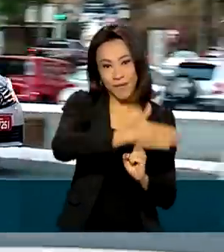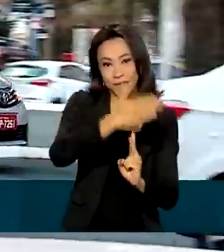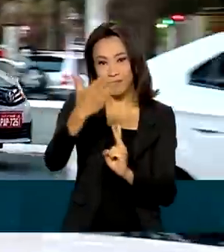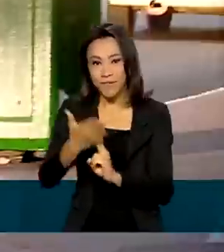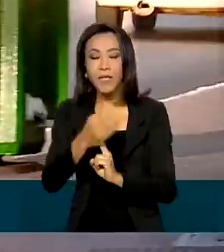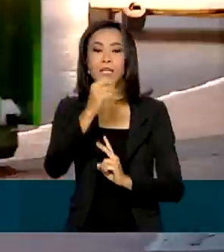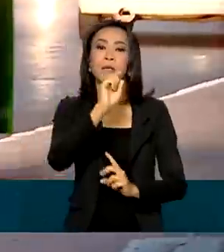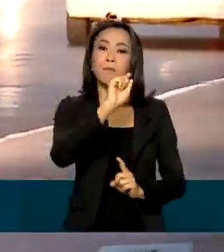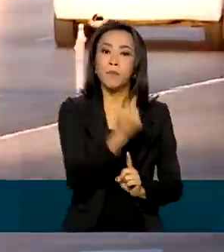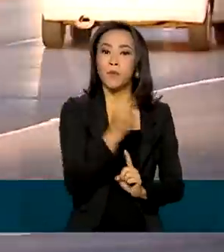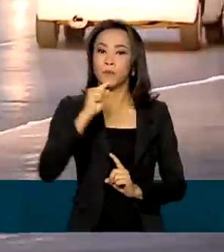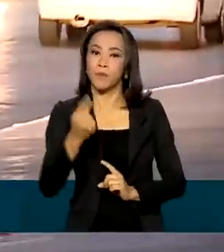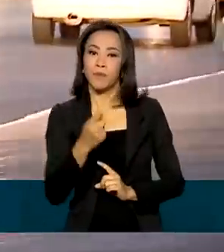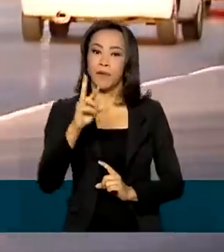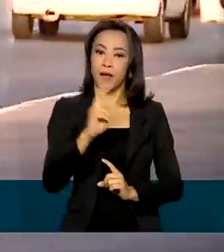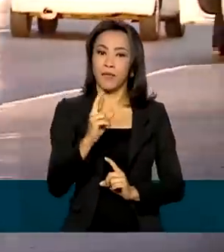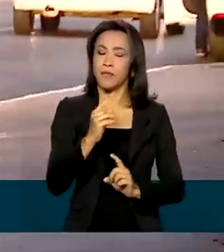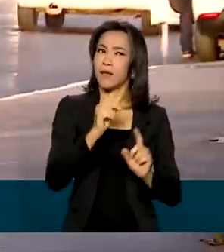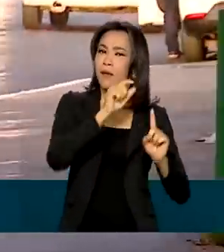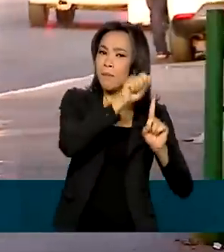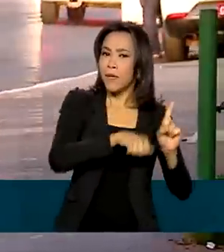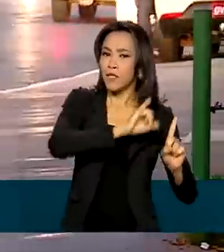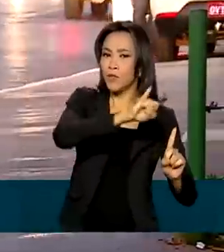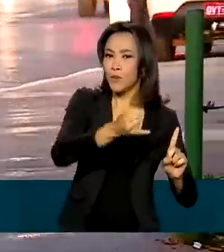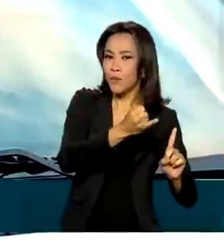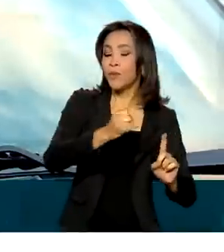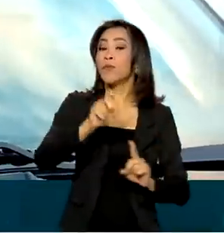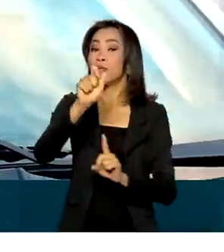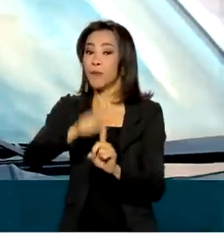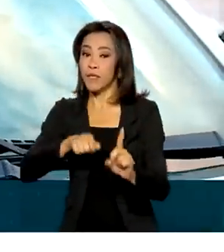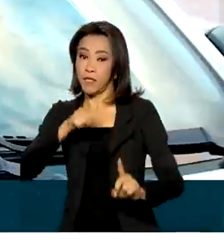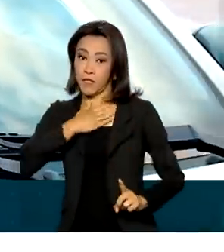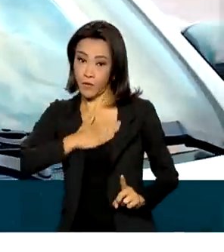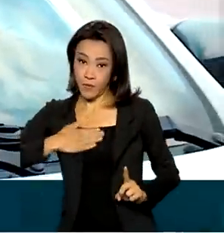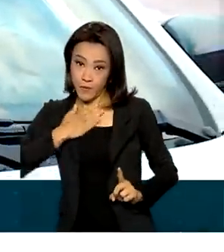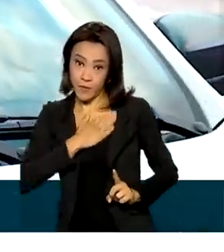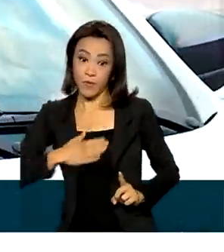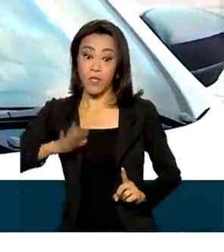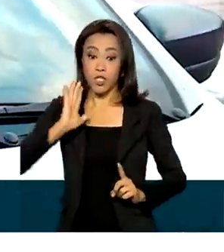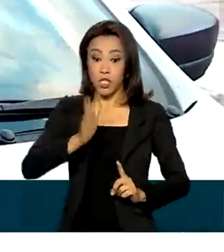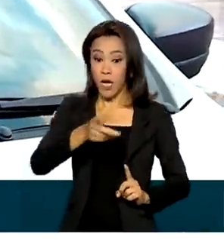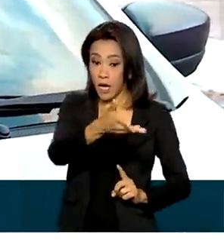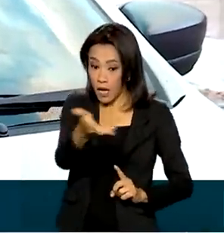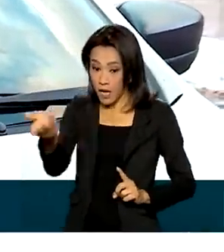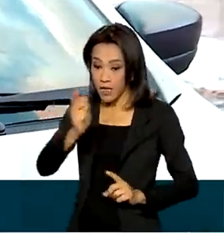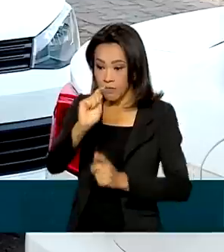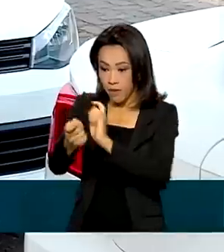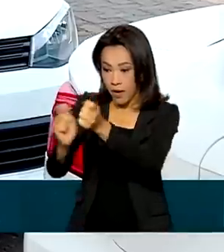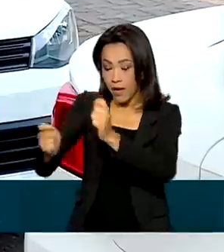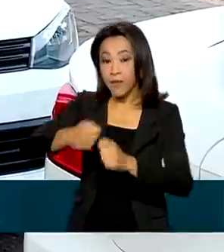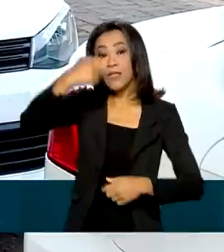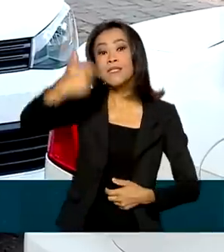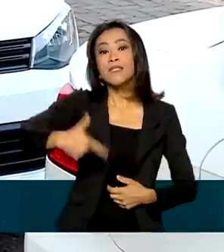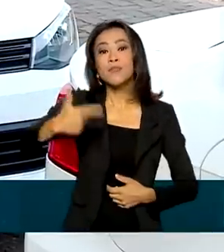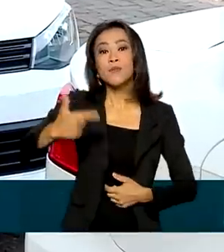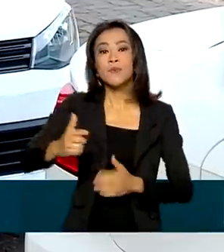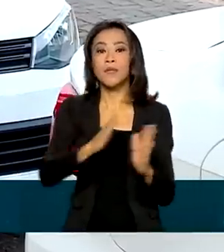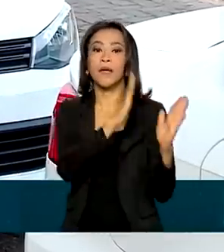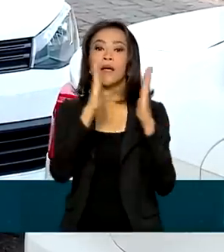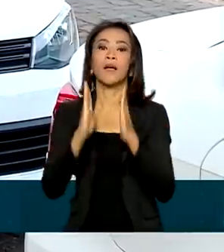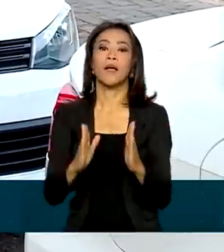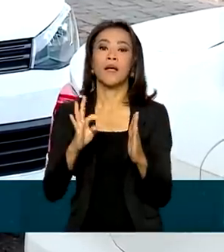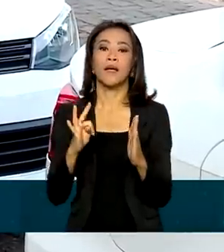mil reais, referentes aos meses de julho e agosto. Já o pagamento dos taxistas incluídos na segunda etapa está